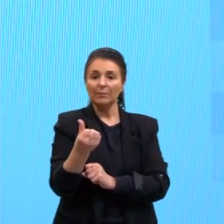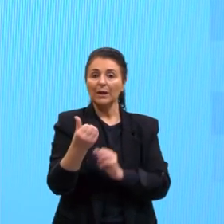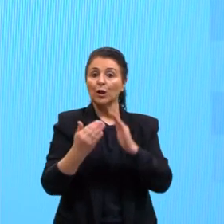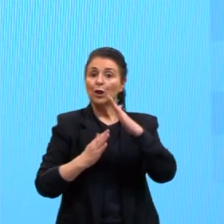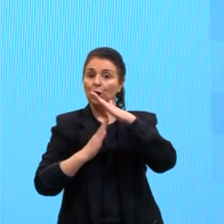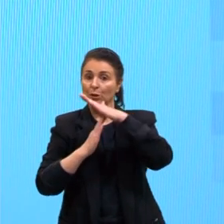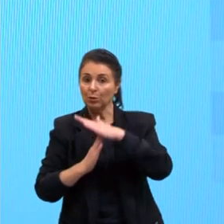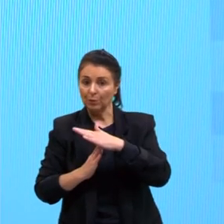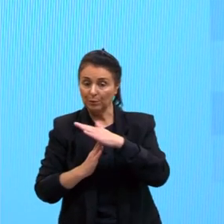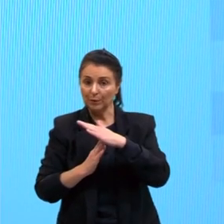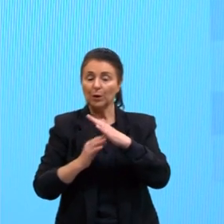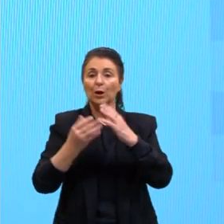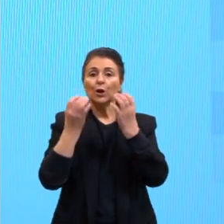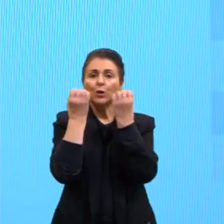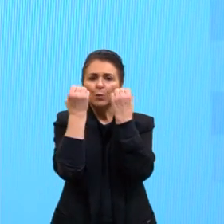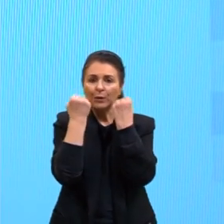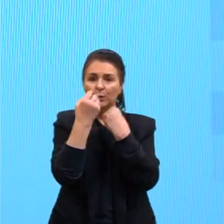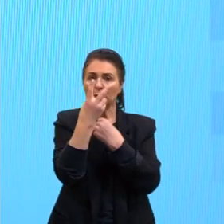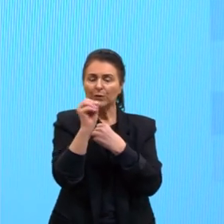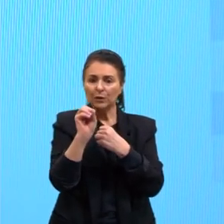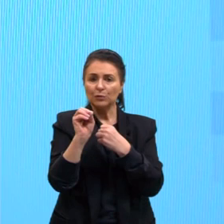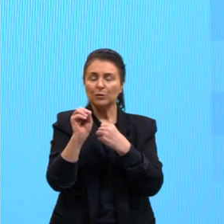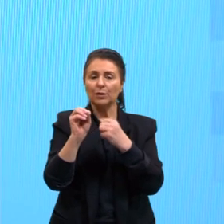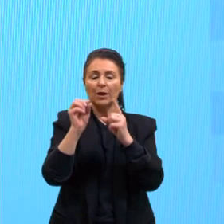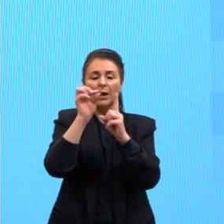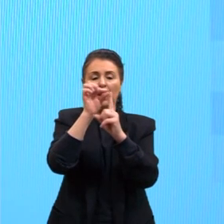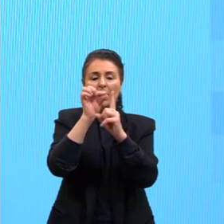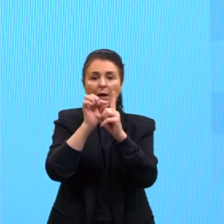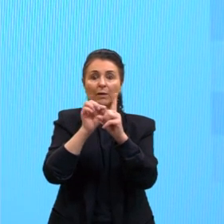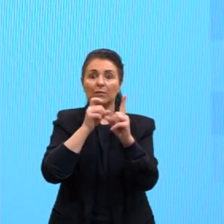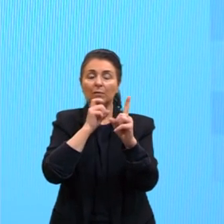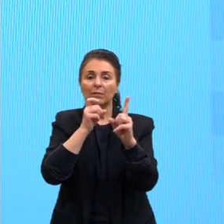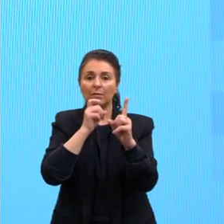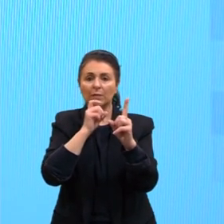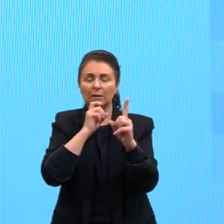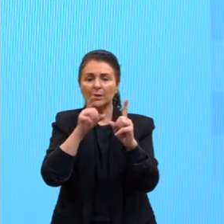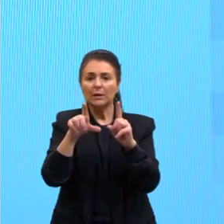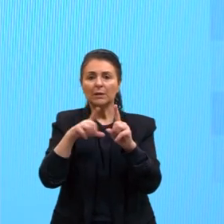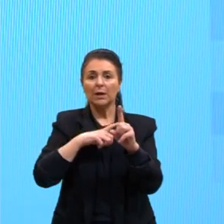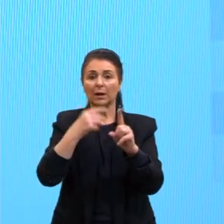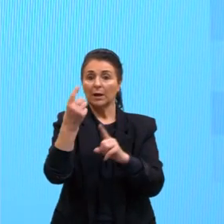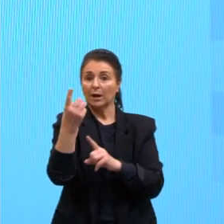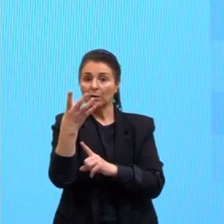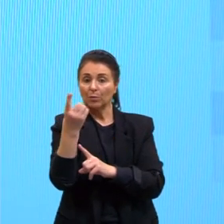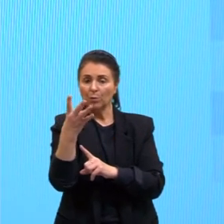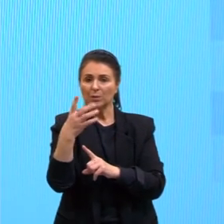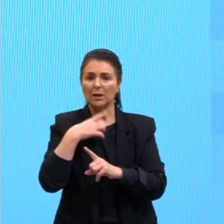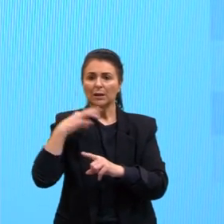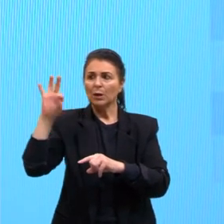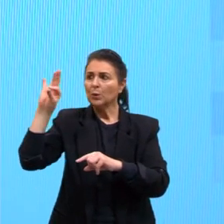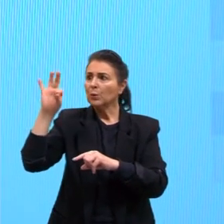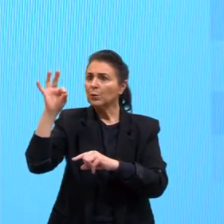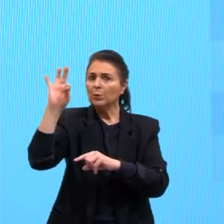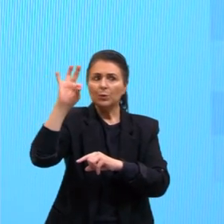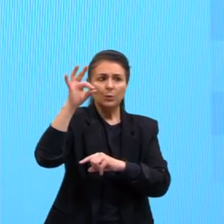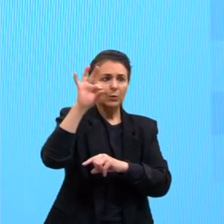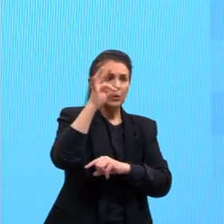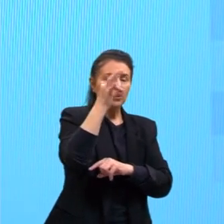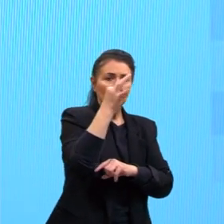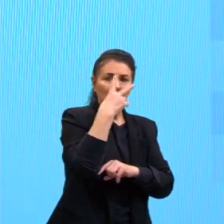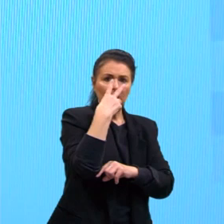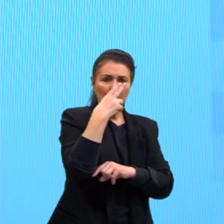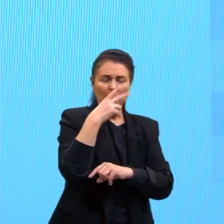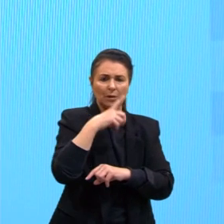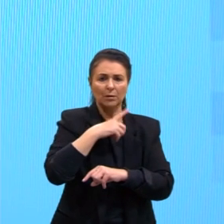a ervilha tem 14, a drosófila, que é um inseto, parece uma mosquinha pequenininha,